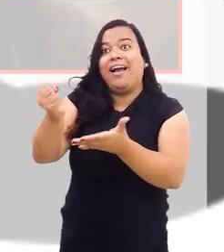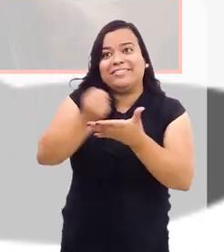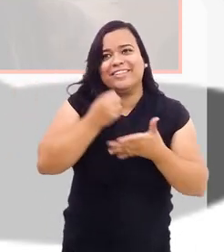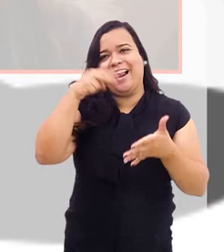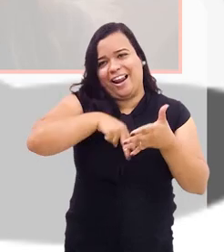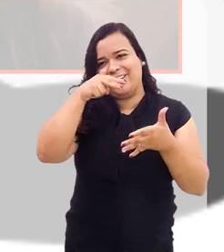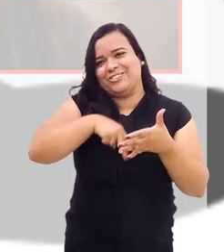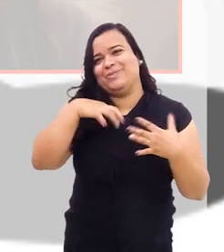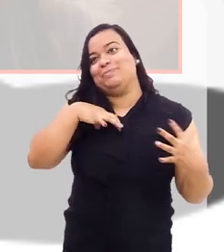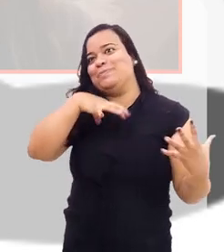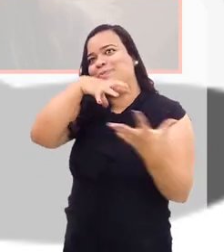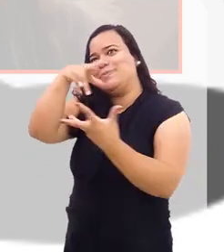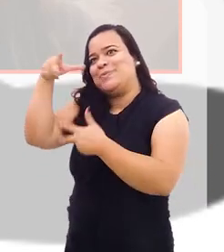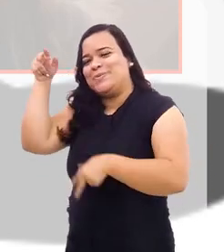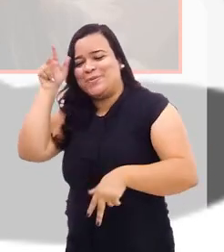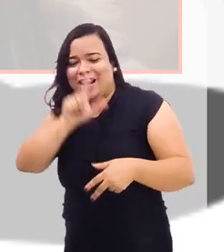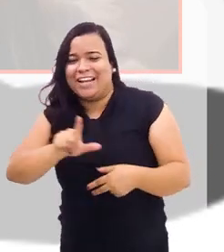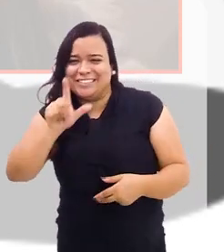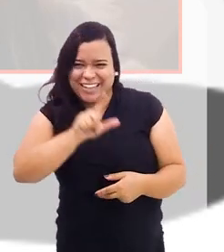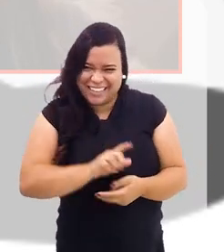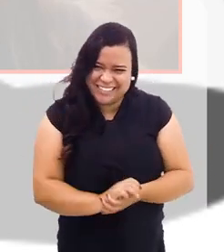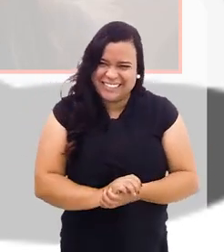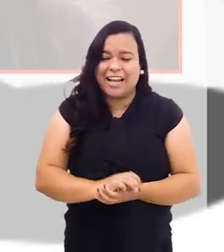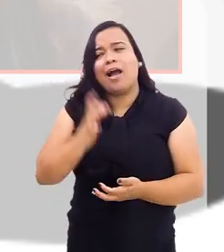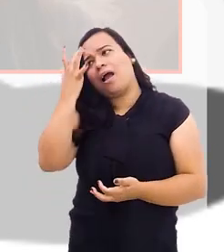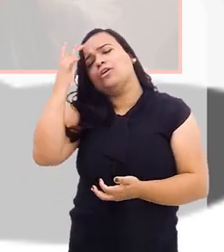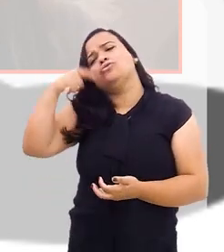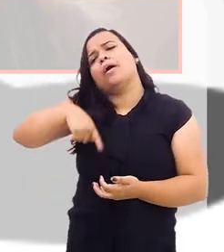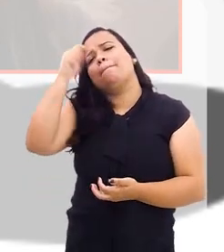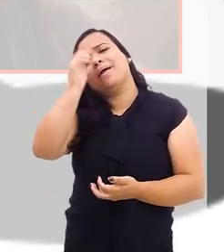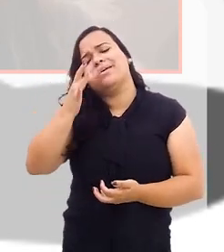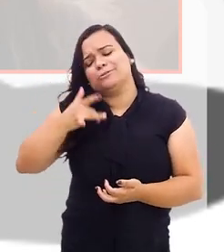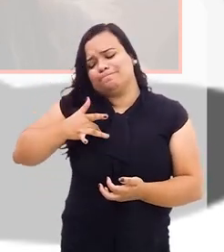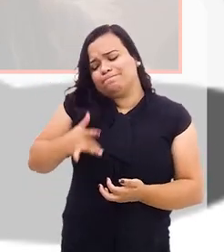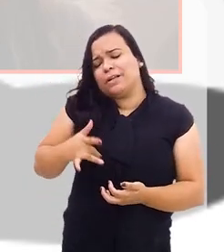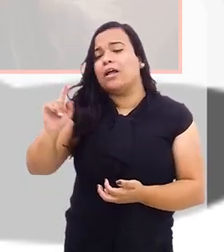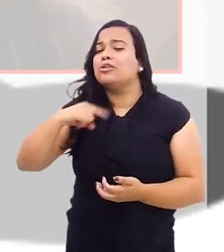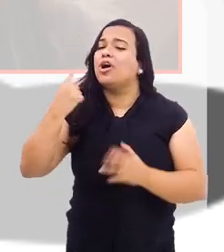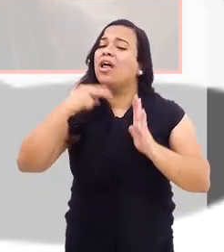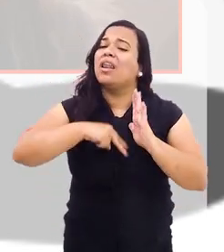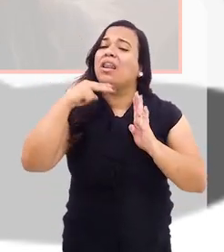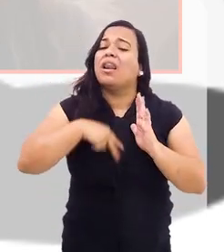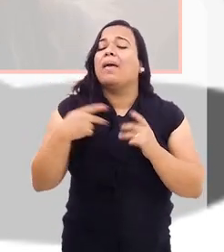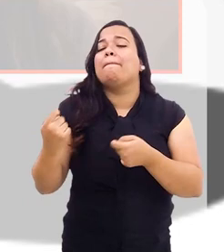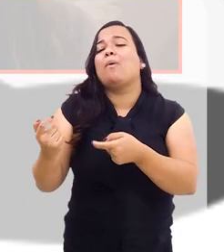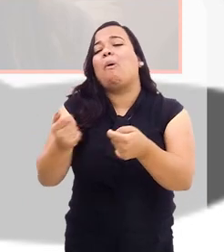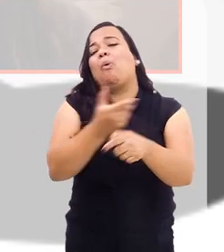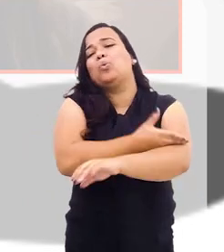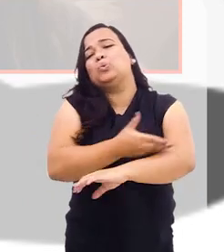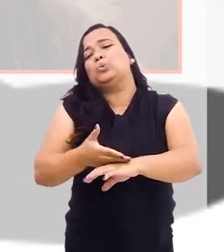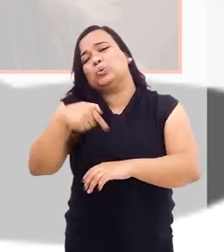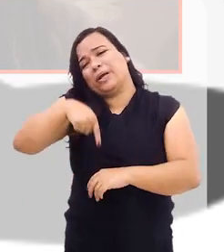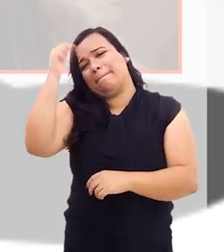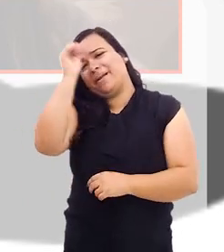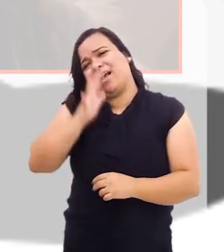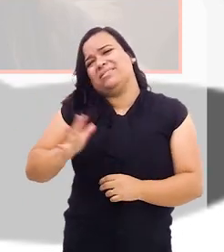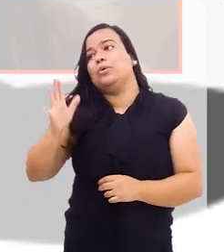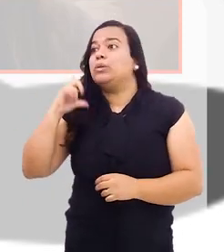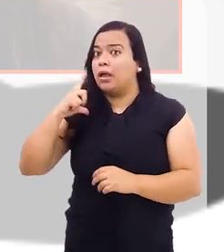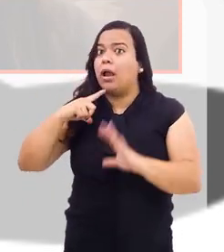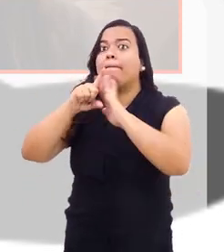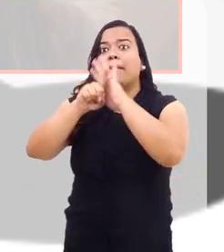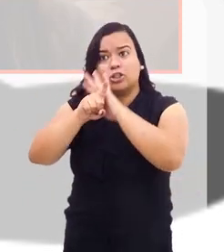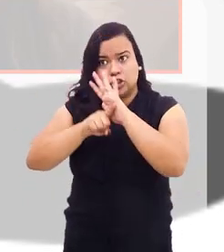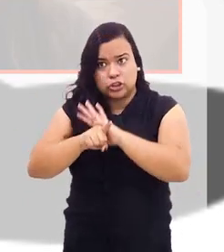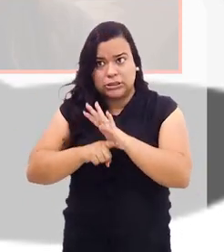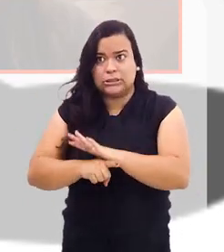leitores para universo literário, porque eu acho que o Brasil, infelizmente, a gente ainda lê muito pouco, né? De acordo com as últimas